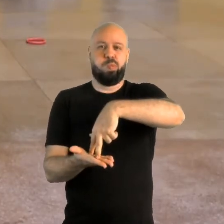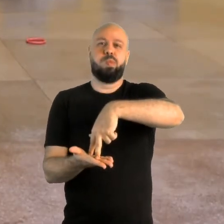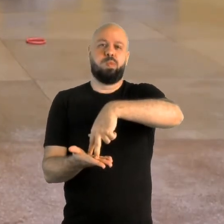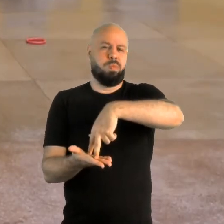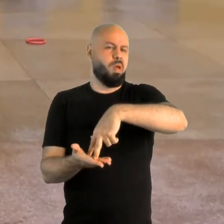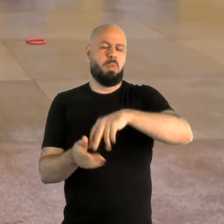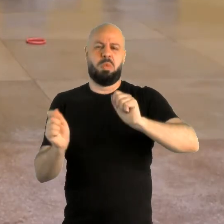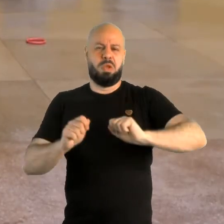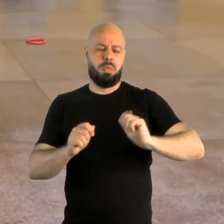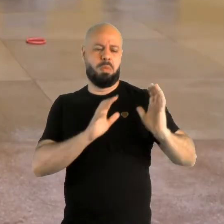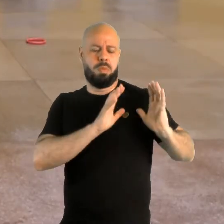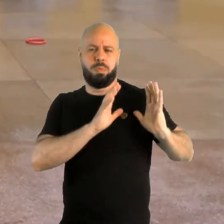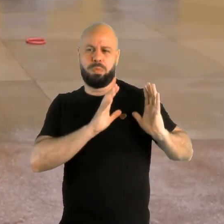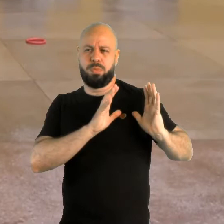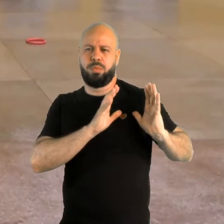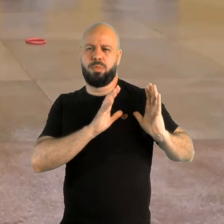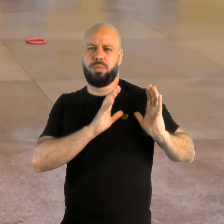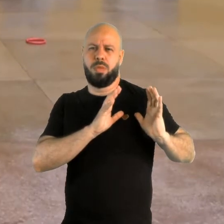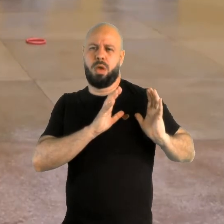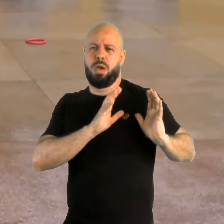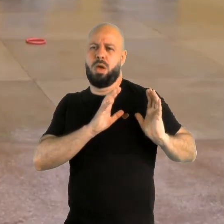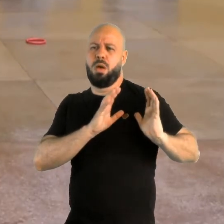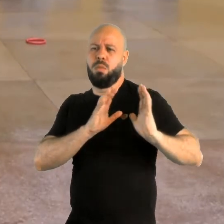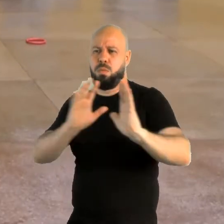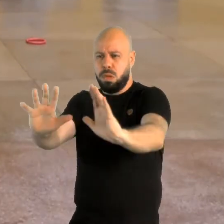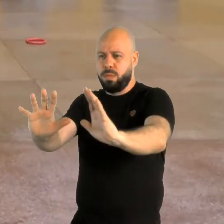minha esquerda, faço o passe.